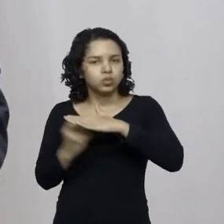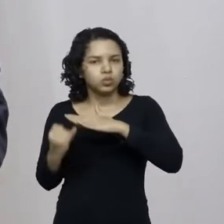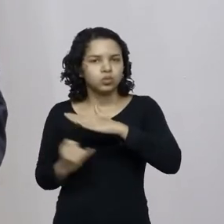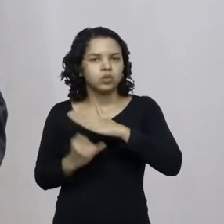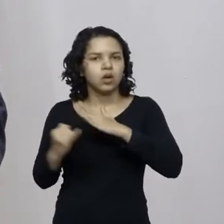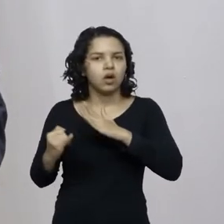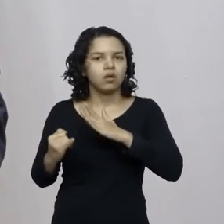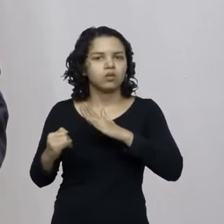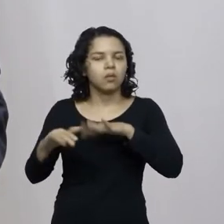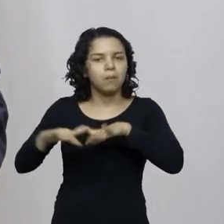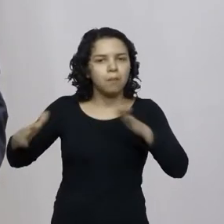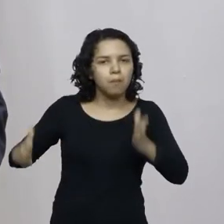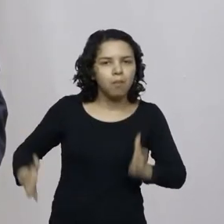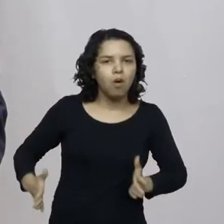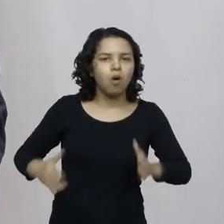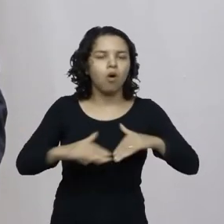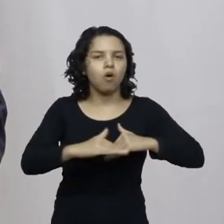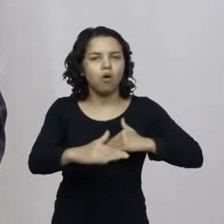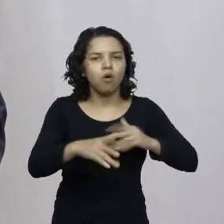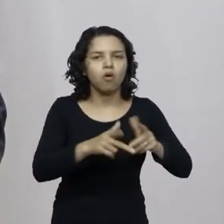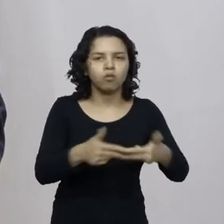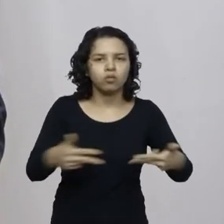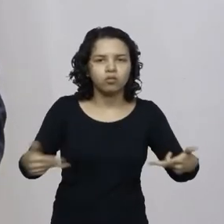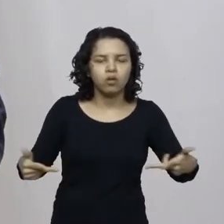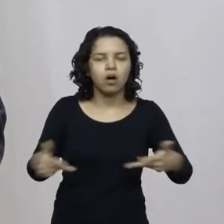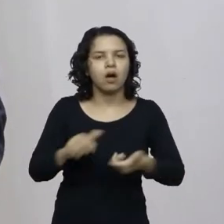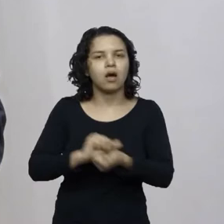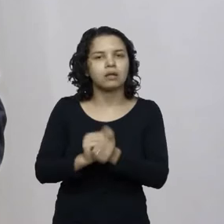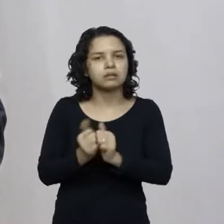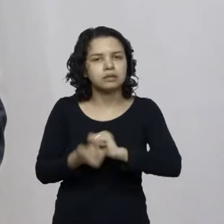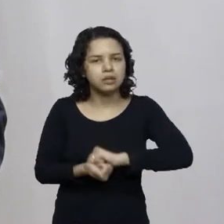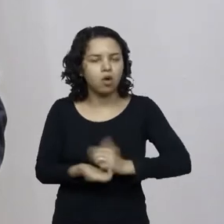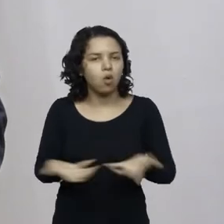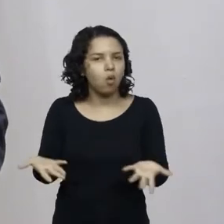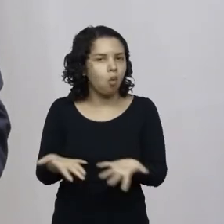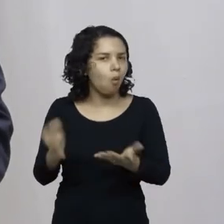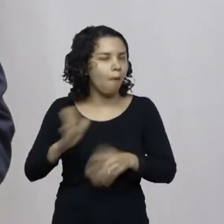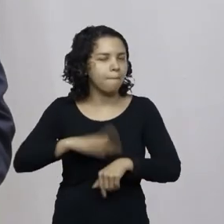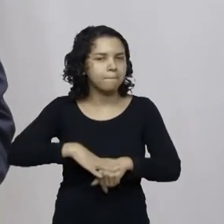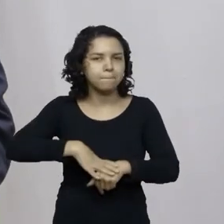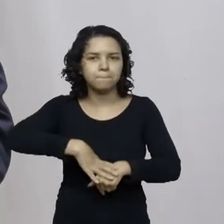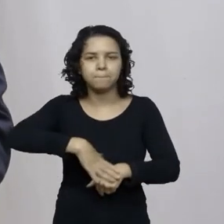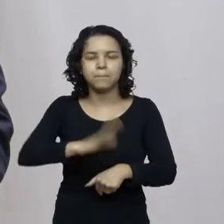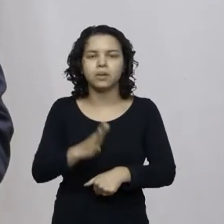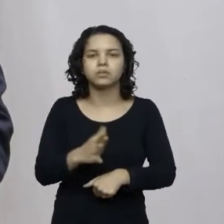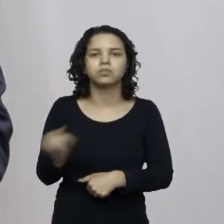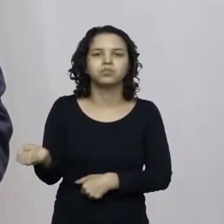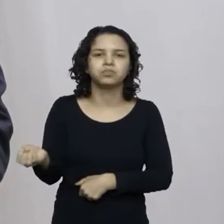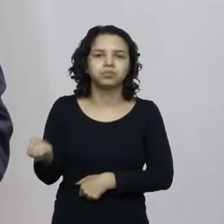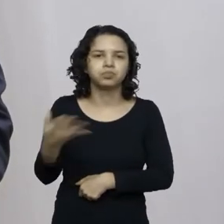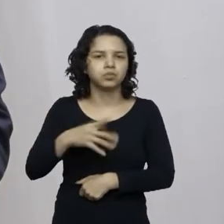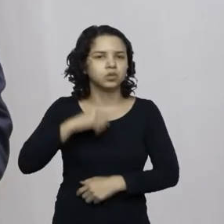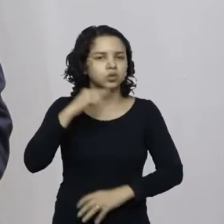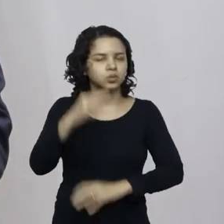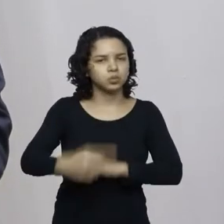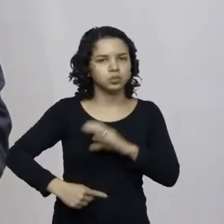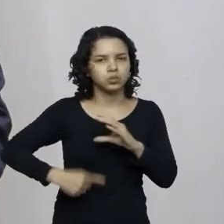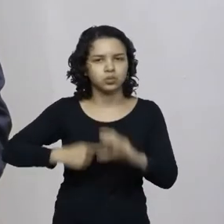artesanal hoje ela se destaca como uma das mais modernas do mundo